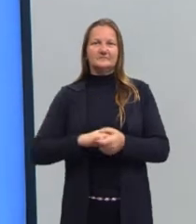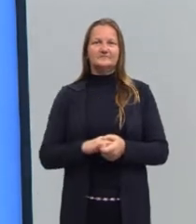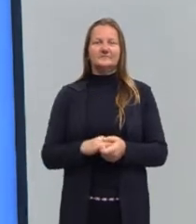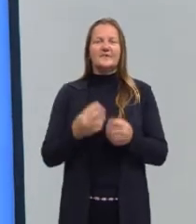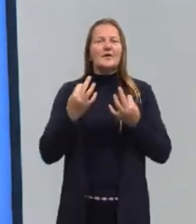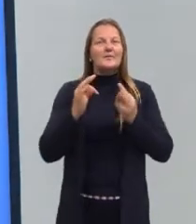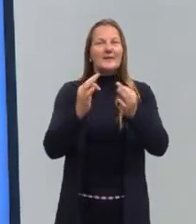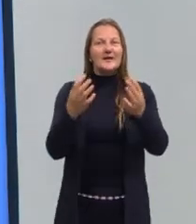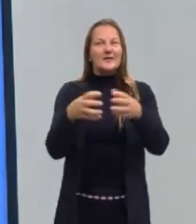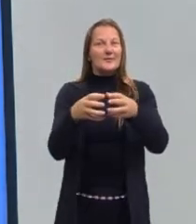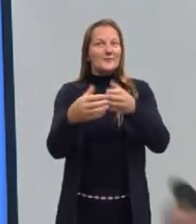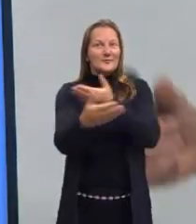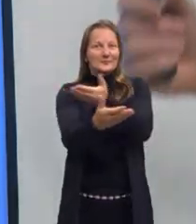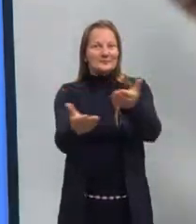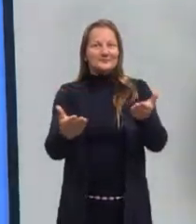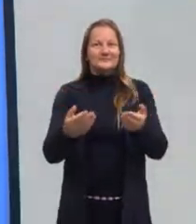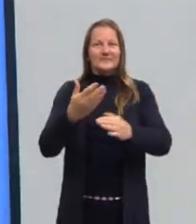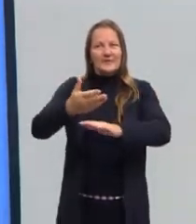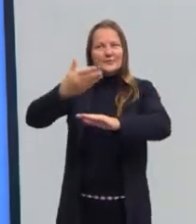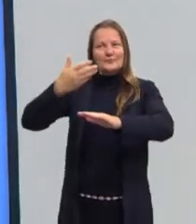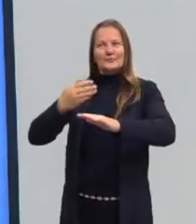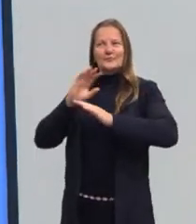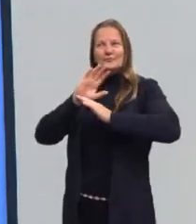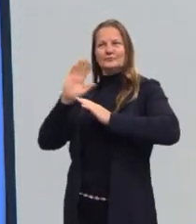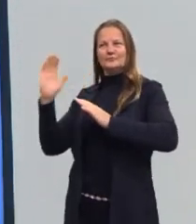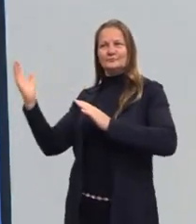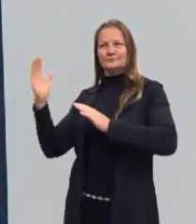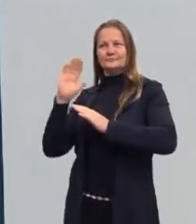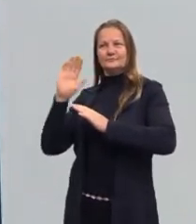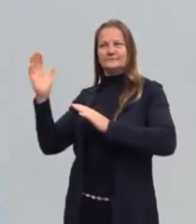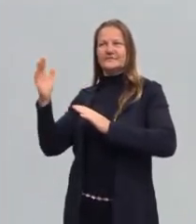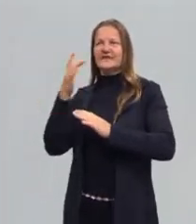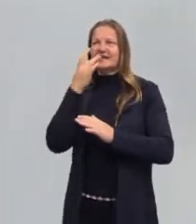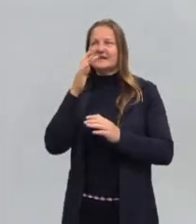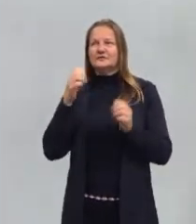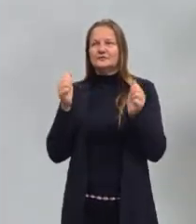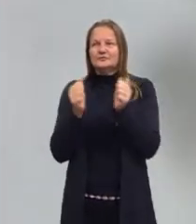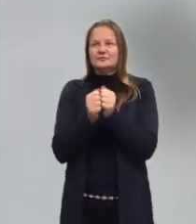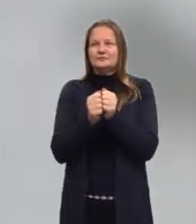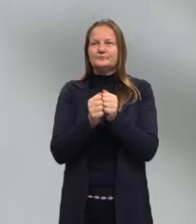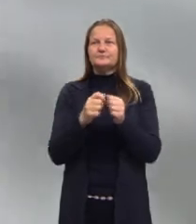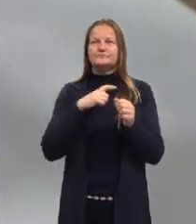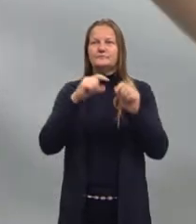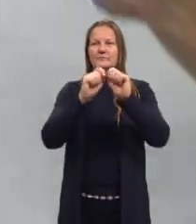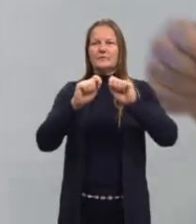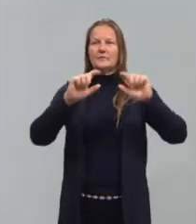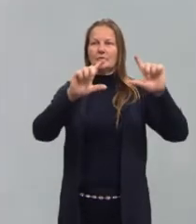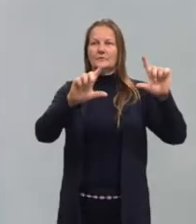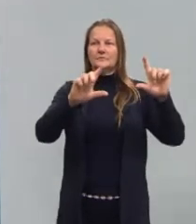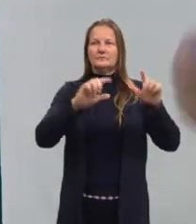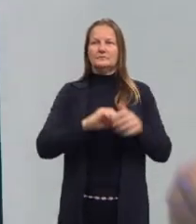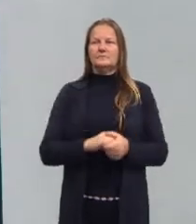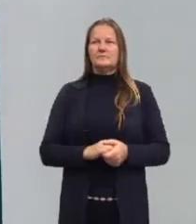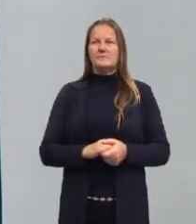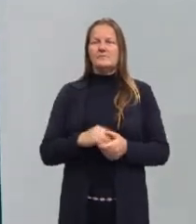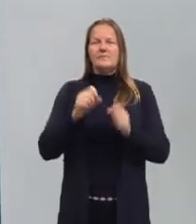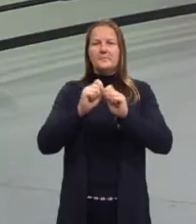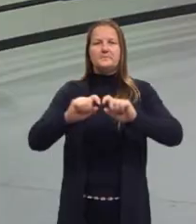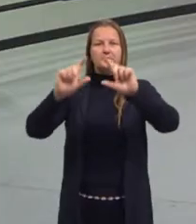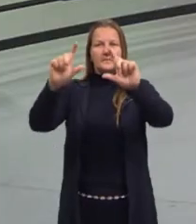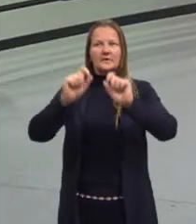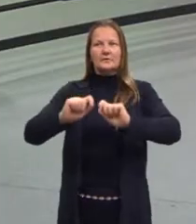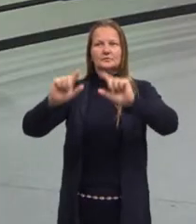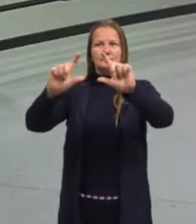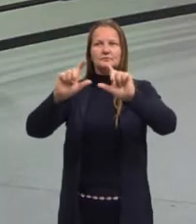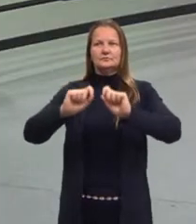técnica. Atrás de mim aqui tem um quadro branco, junto a esse quadro tem um monitor, onde são passados os